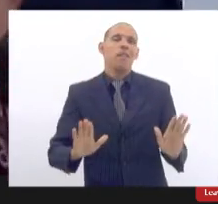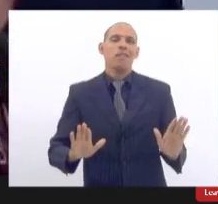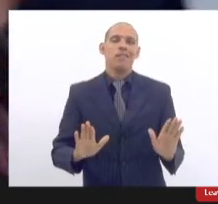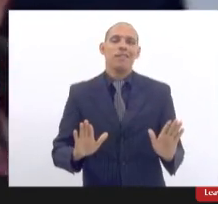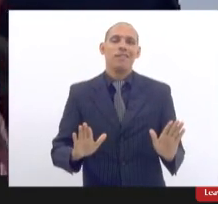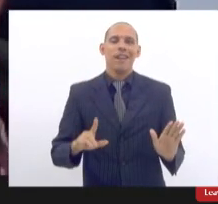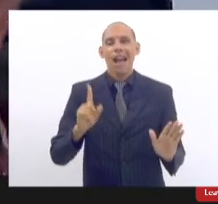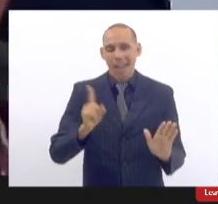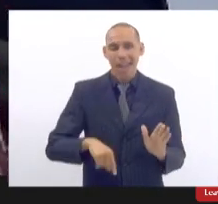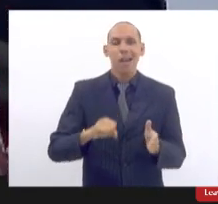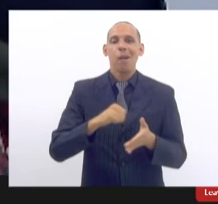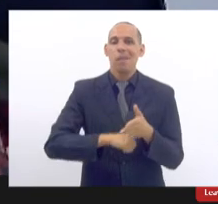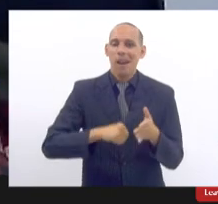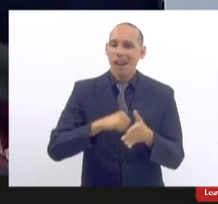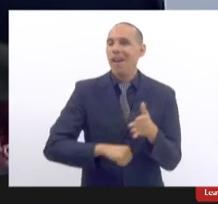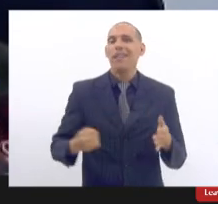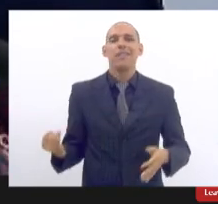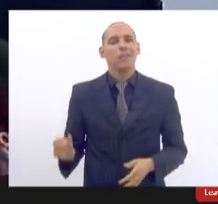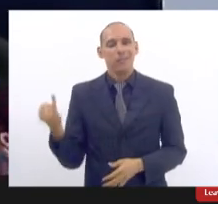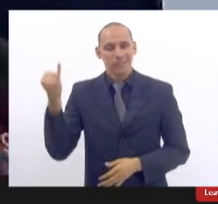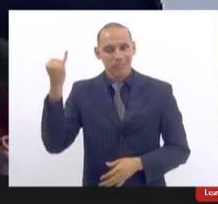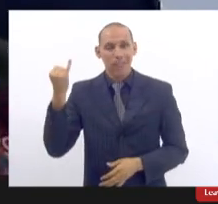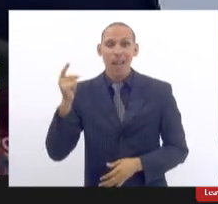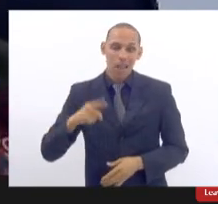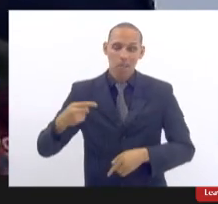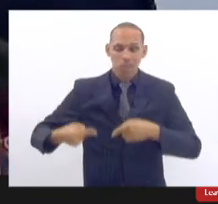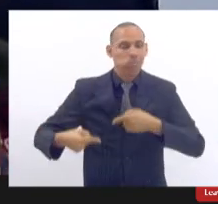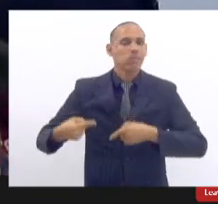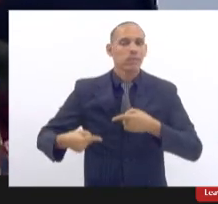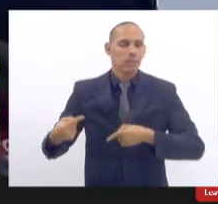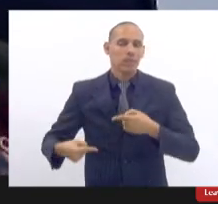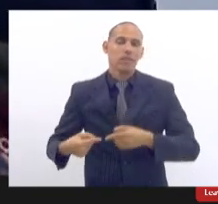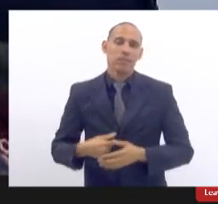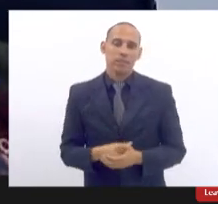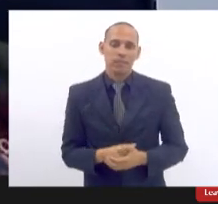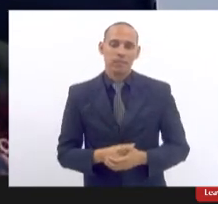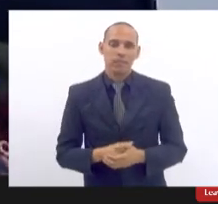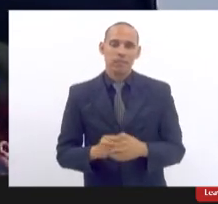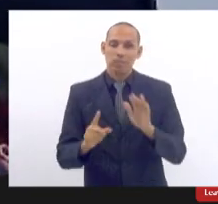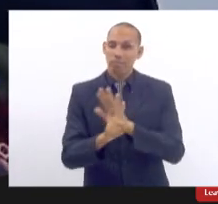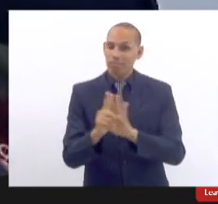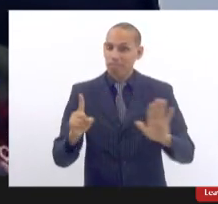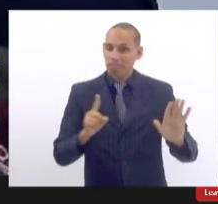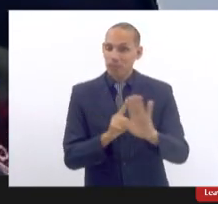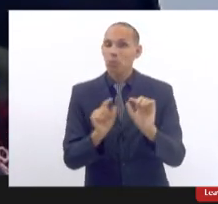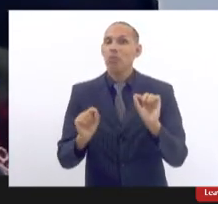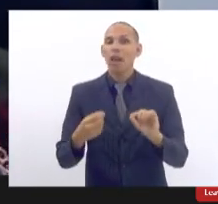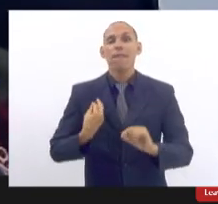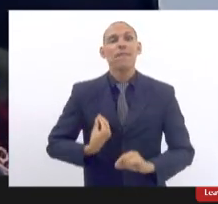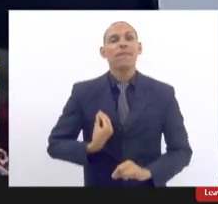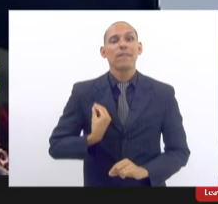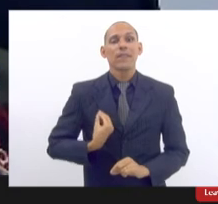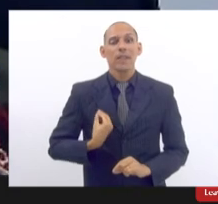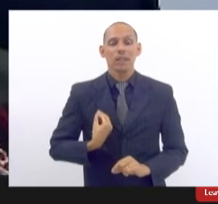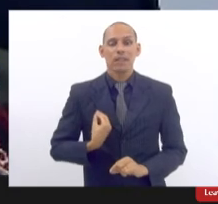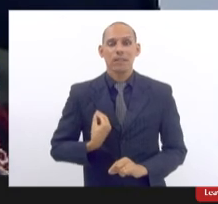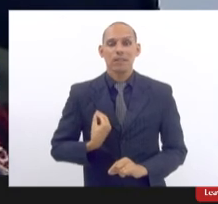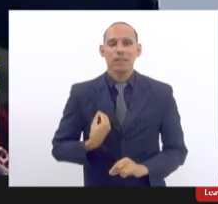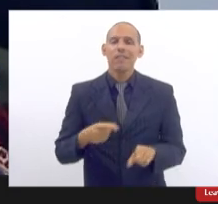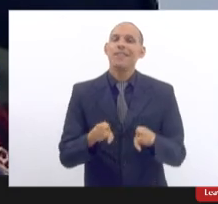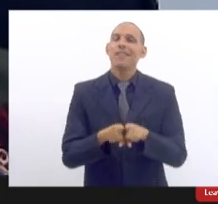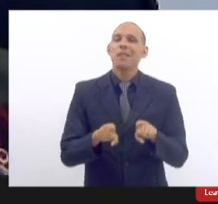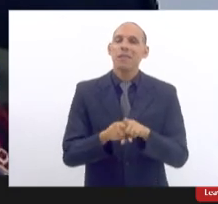uma batalha importante é batalha política que tem por trás disso a vida inclusive